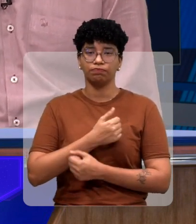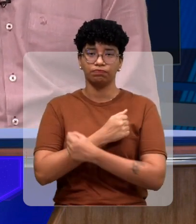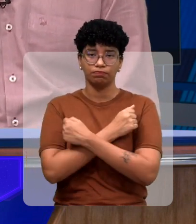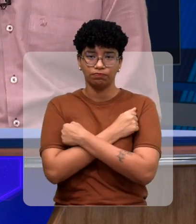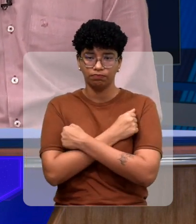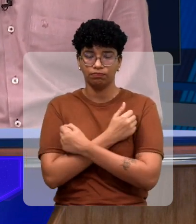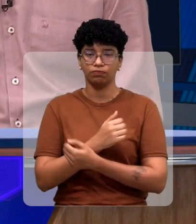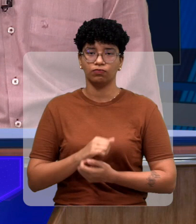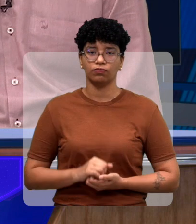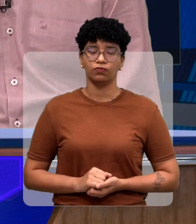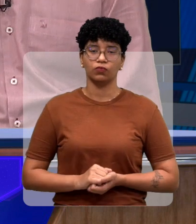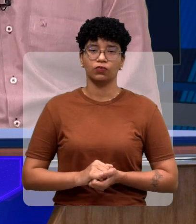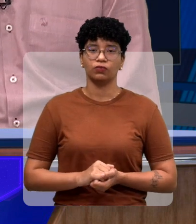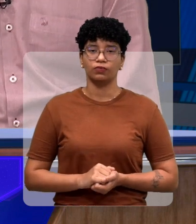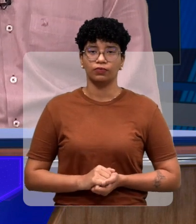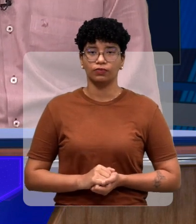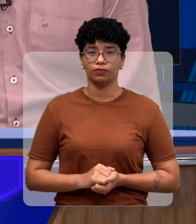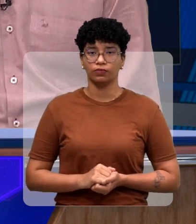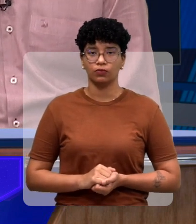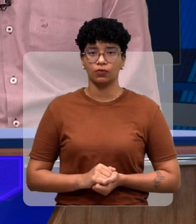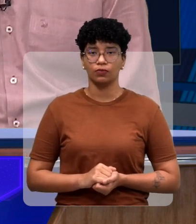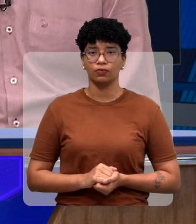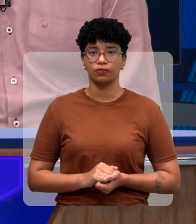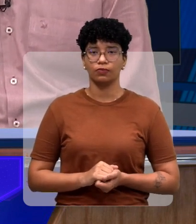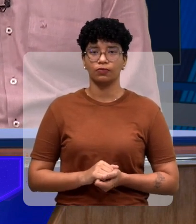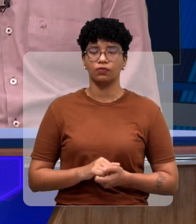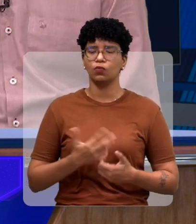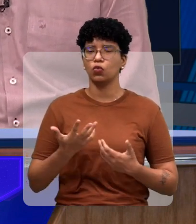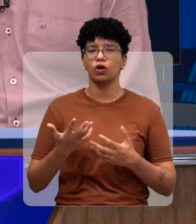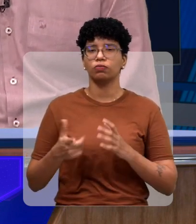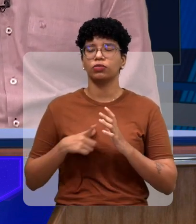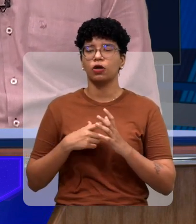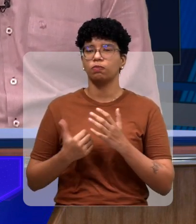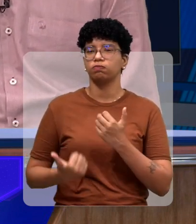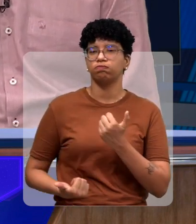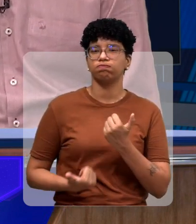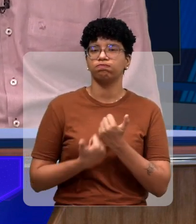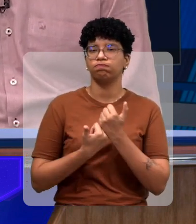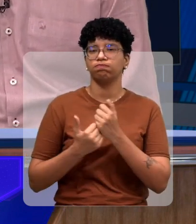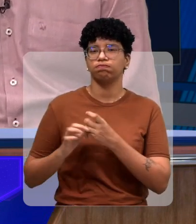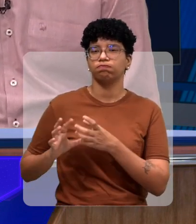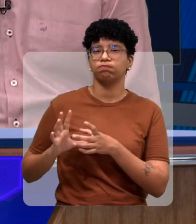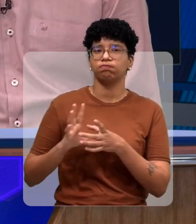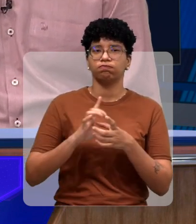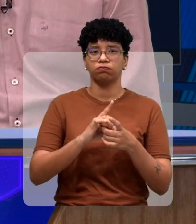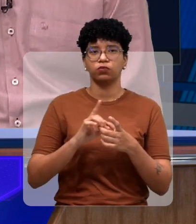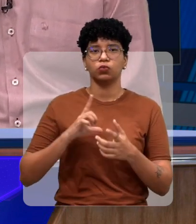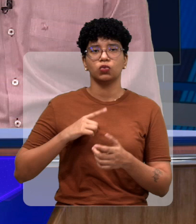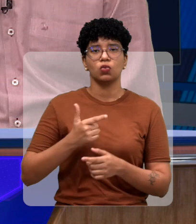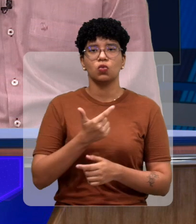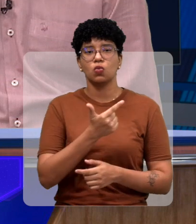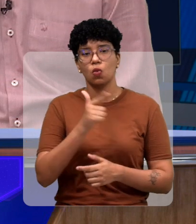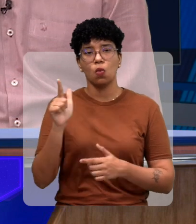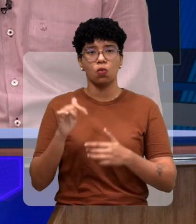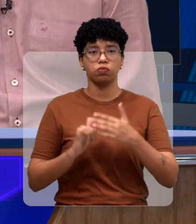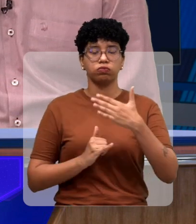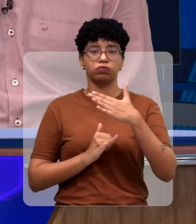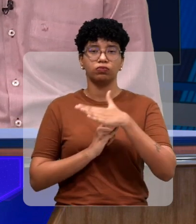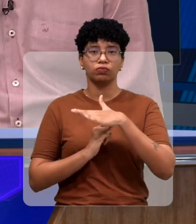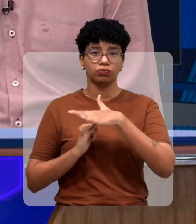Um abraço. Mandamos um abraço pra ele. Bom, Antônio Carlos, que espécie de parceria a ADVIT tem hoje com outras